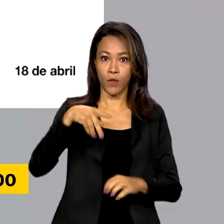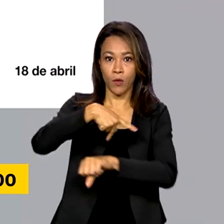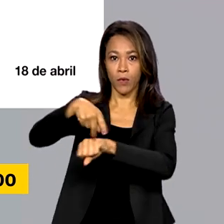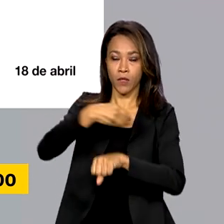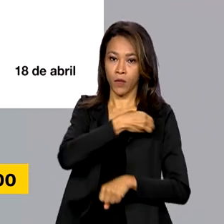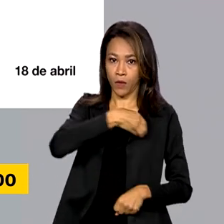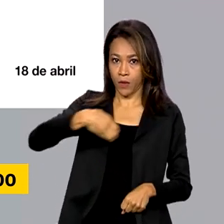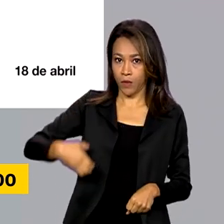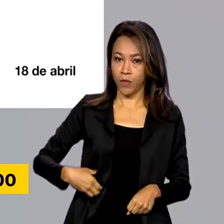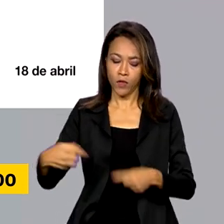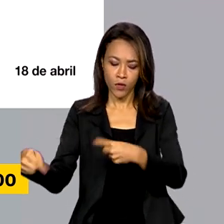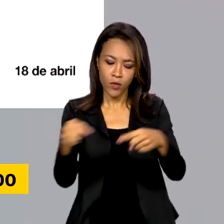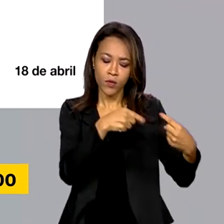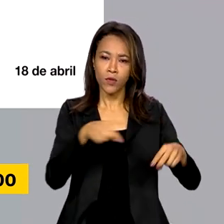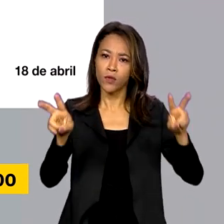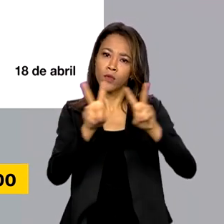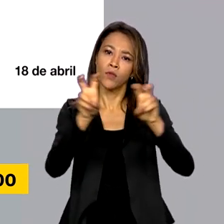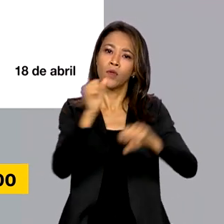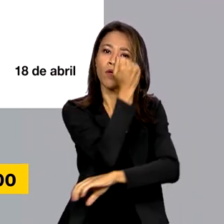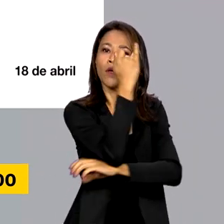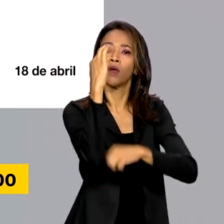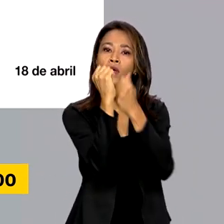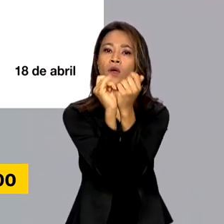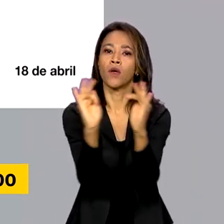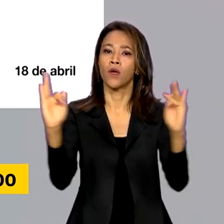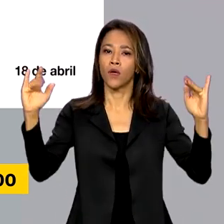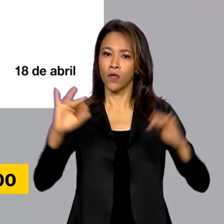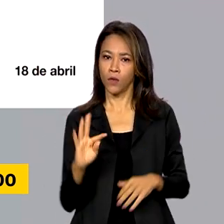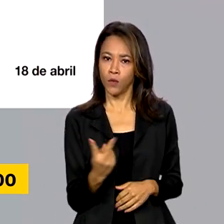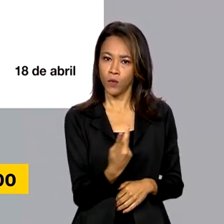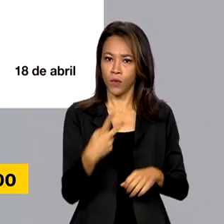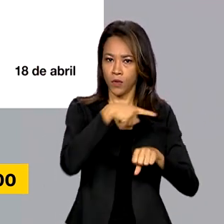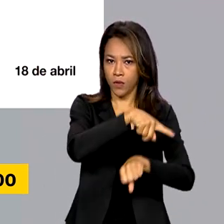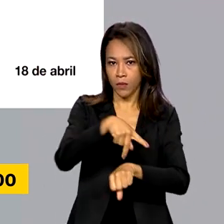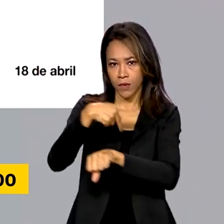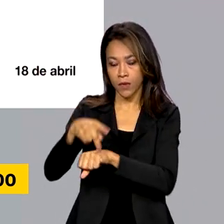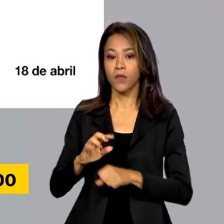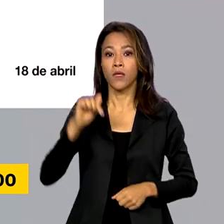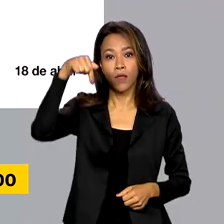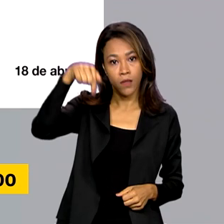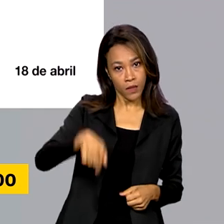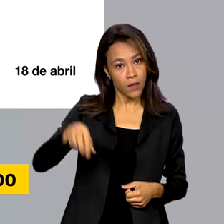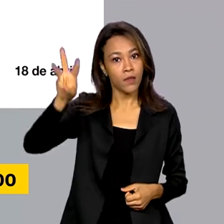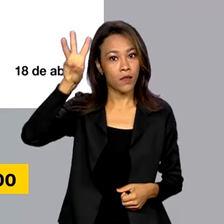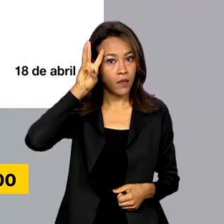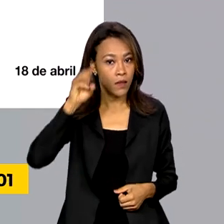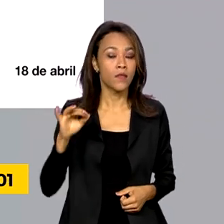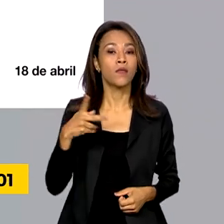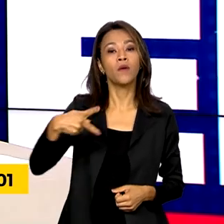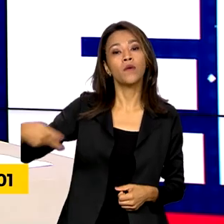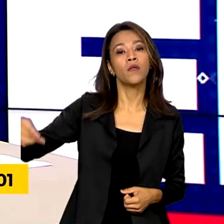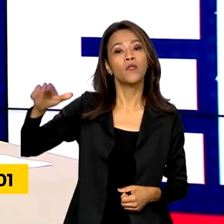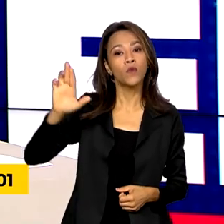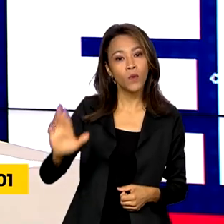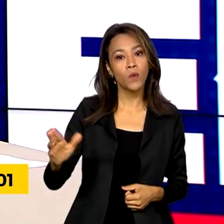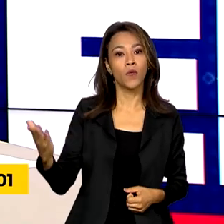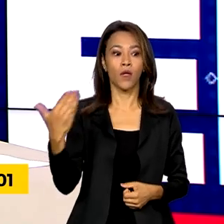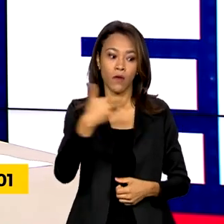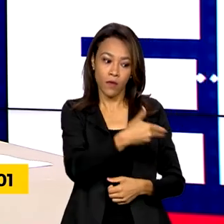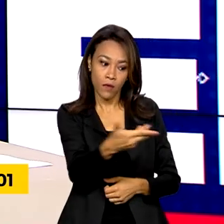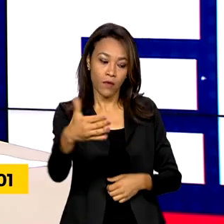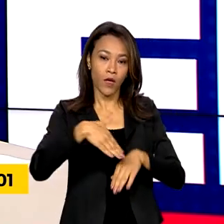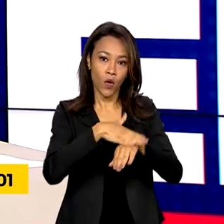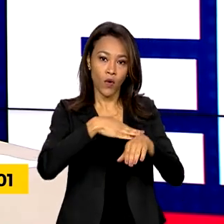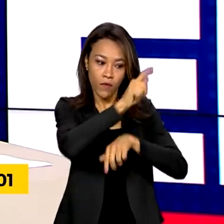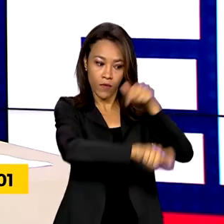ambiental e comercial entre os países. Ainda nesta terça-feira, o presidente Lula também vai conversar com governadores